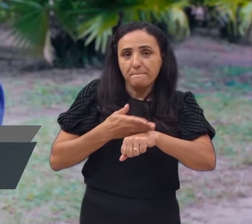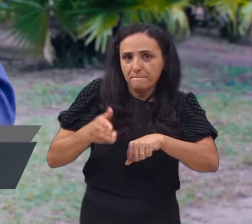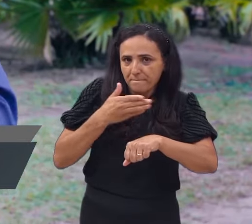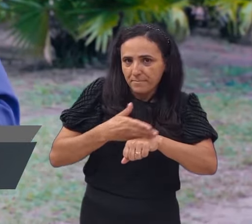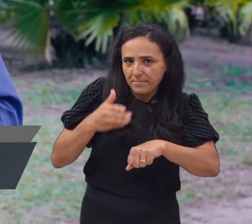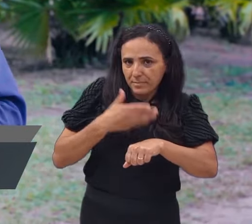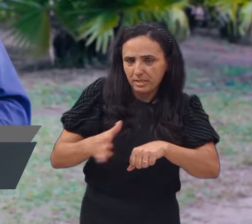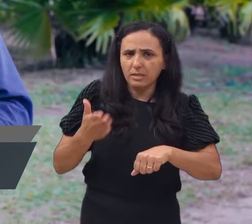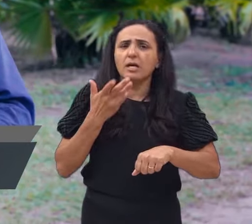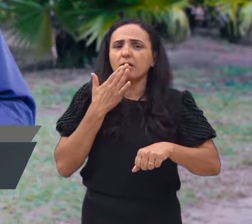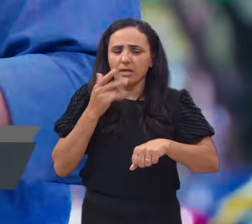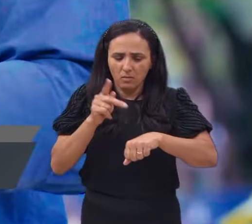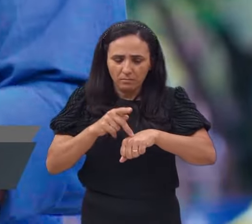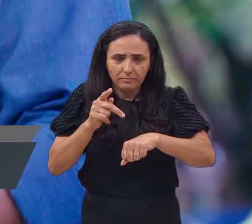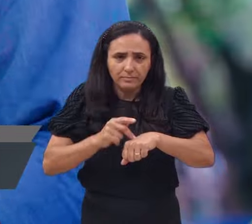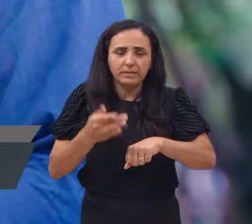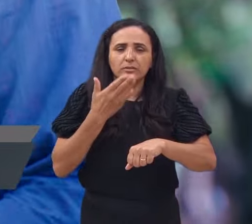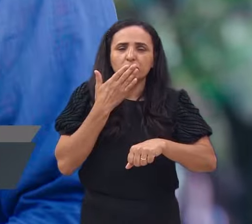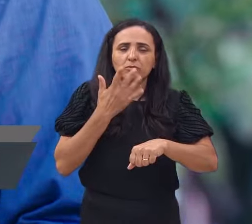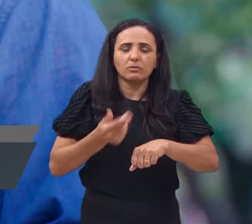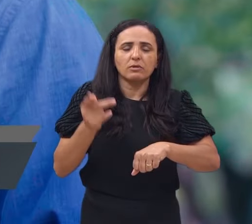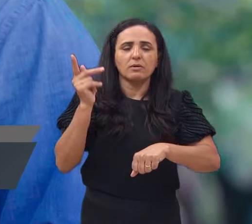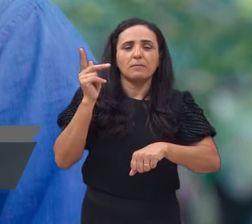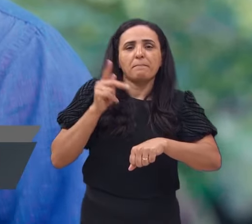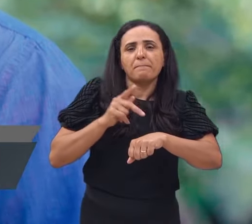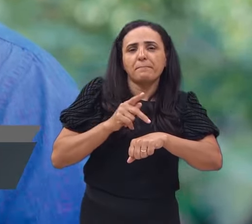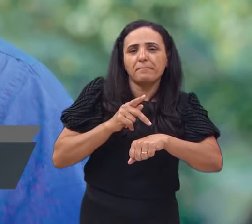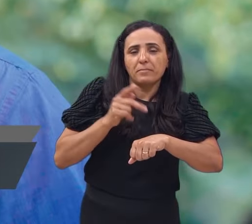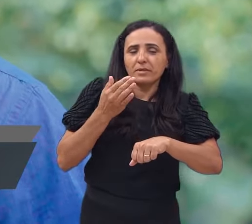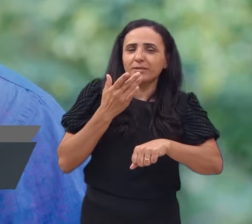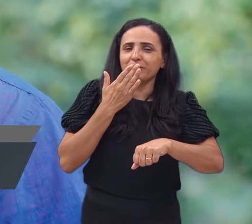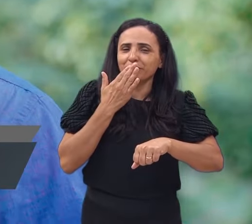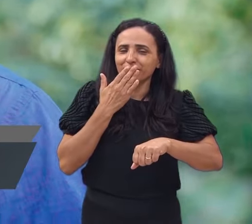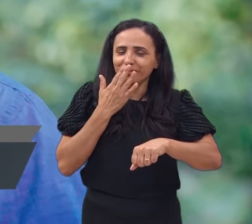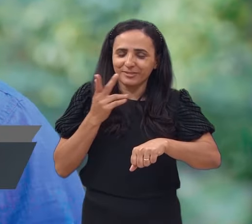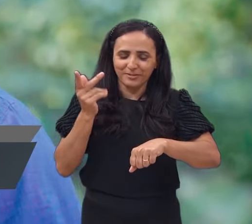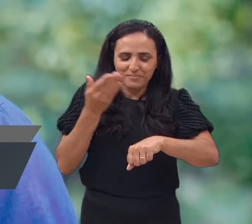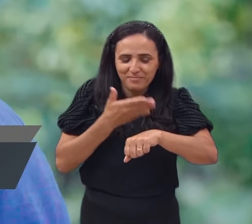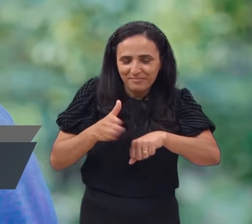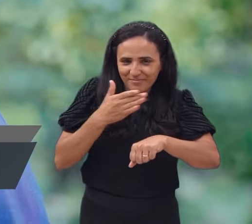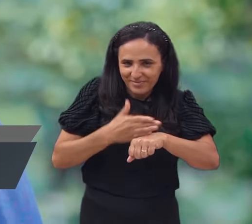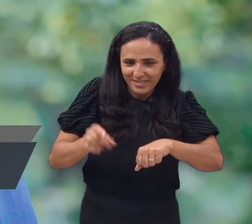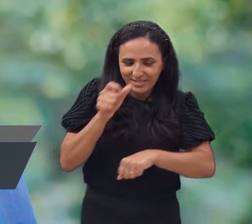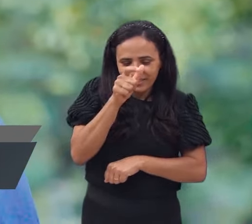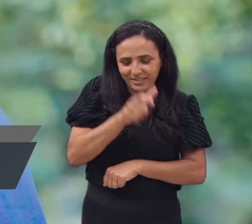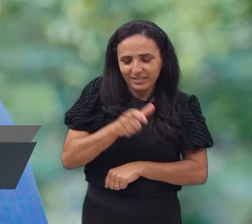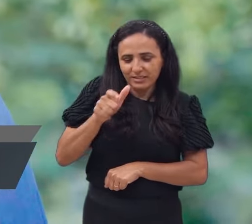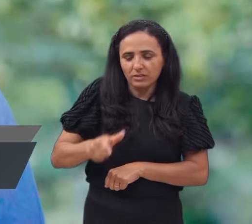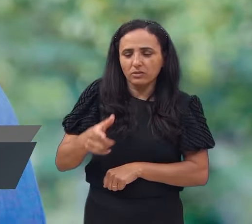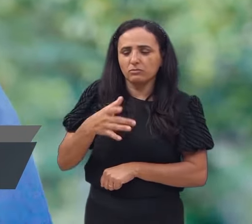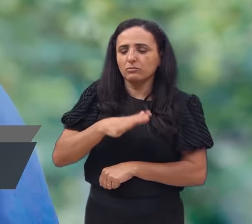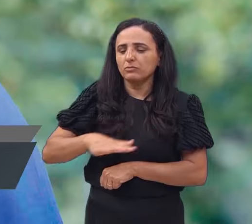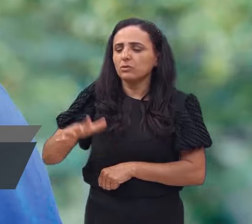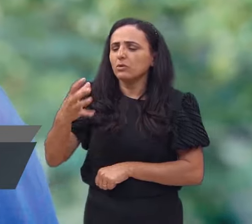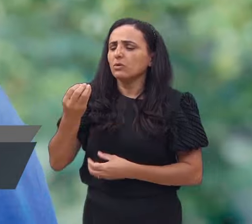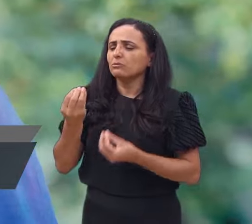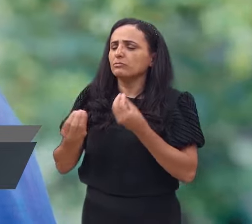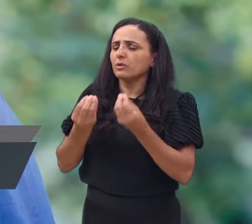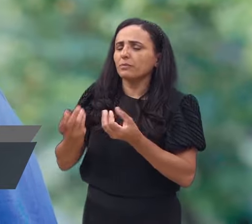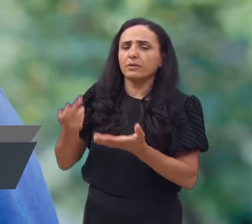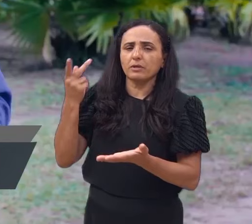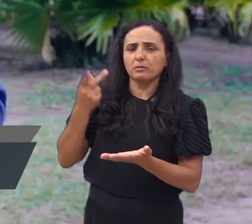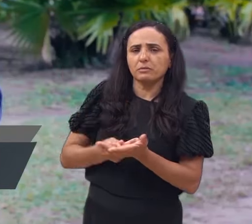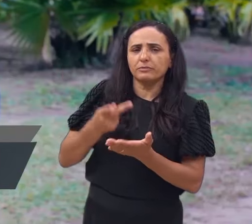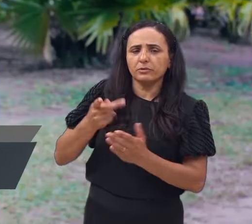novo nome. Essa promessa nós temos do Pai. Quando nós falamos desses nomes, há uma variedade de nomes na